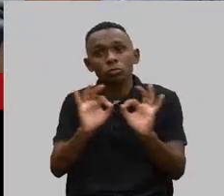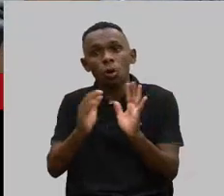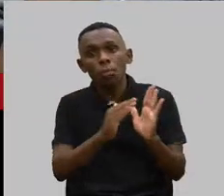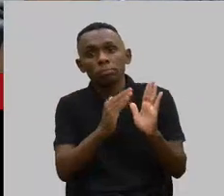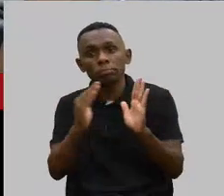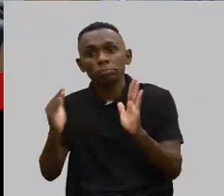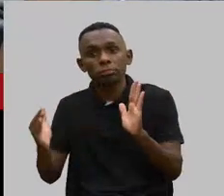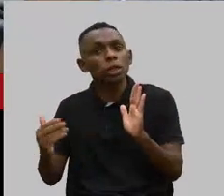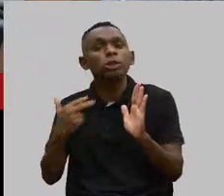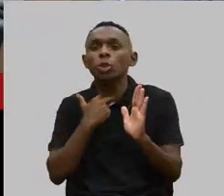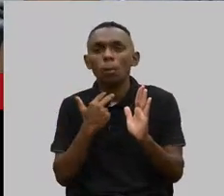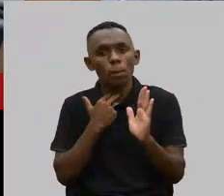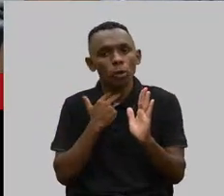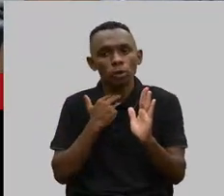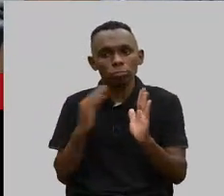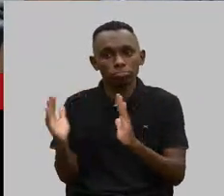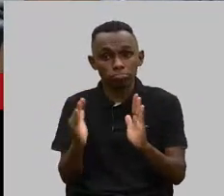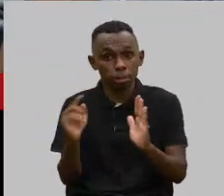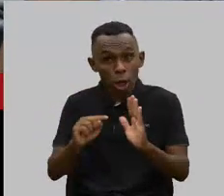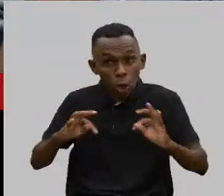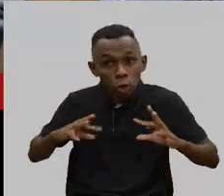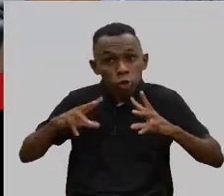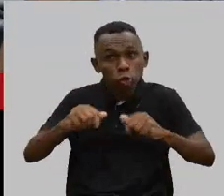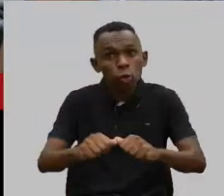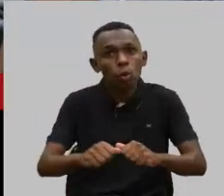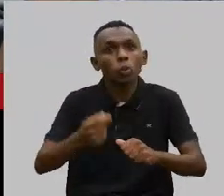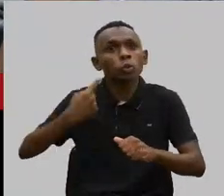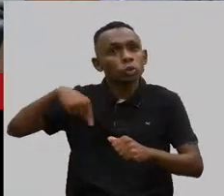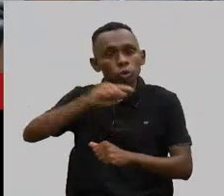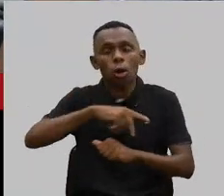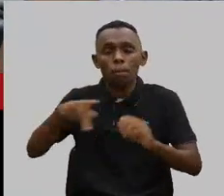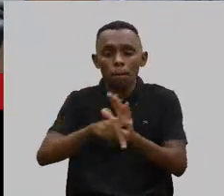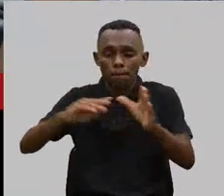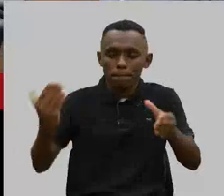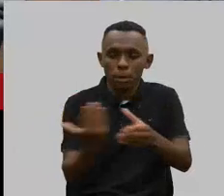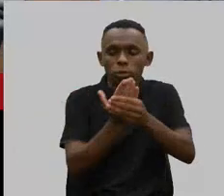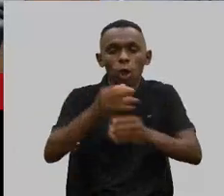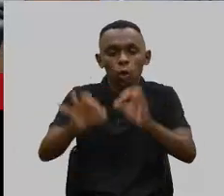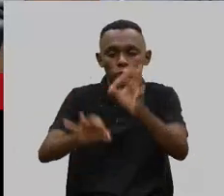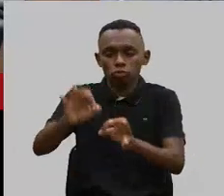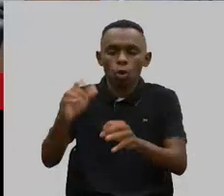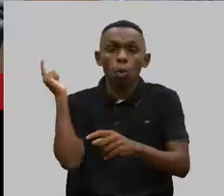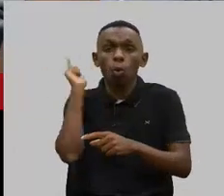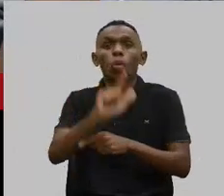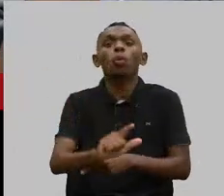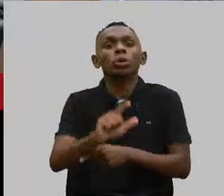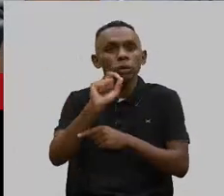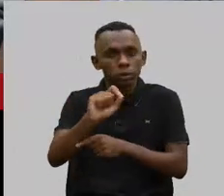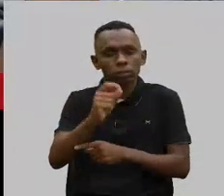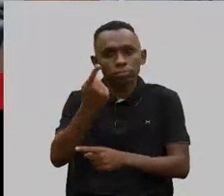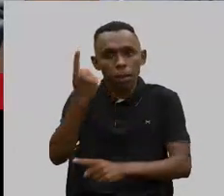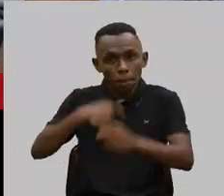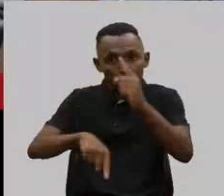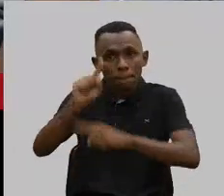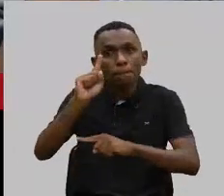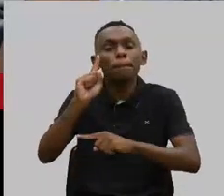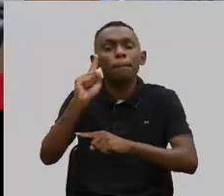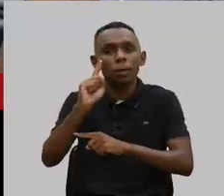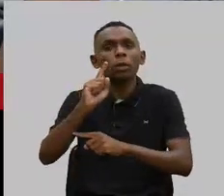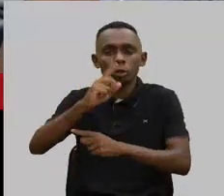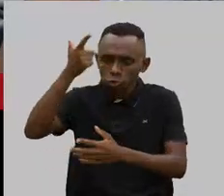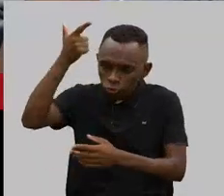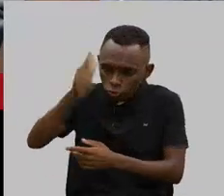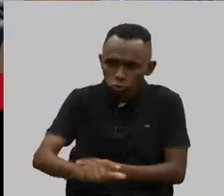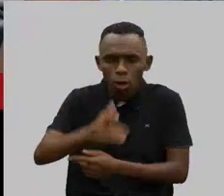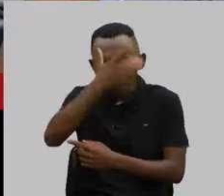podem. Todas as ações que a gente judicializou, a gente conseguiu reverter e colocar novamente